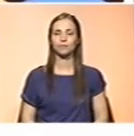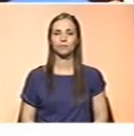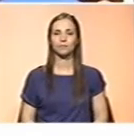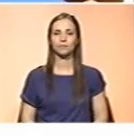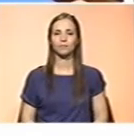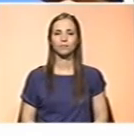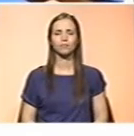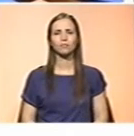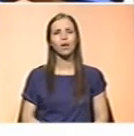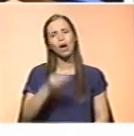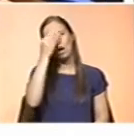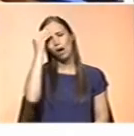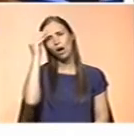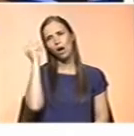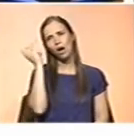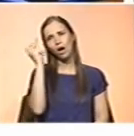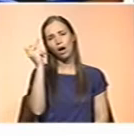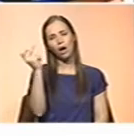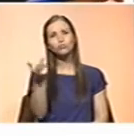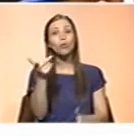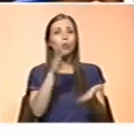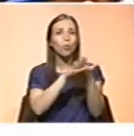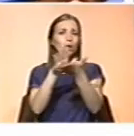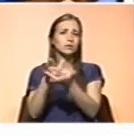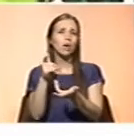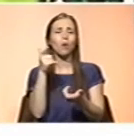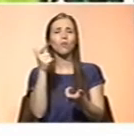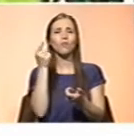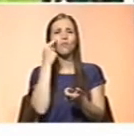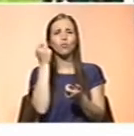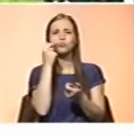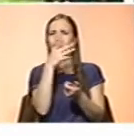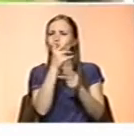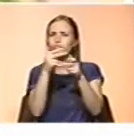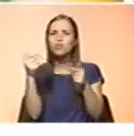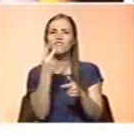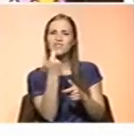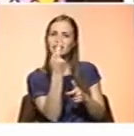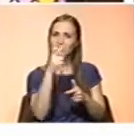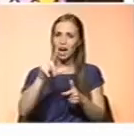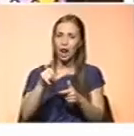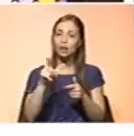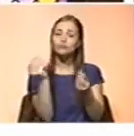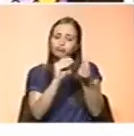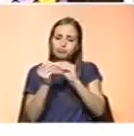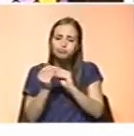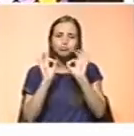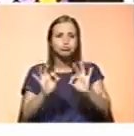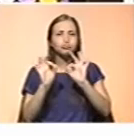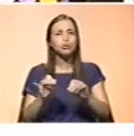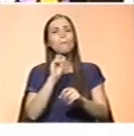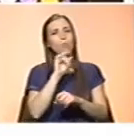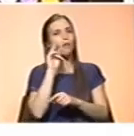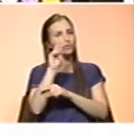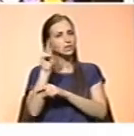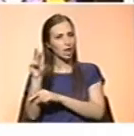Esquecida durante décadas a mais eclética coleção de vitrais do país beneficiou de um profundo trabalho de restauro e já pode ser visitada